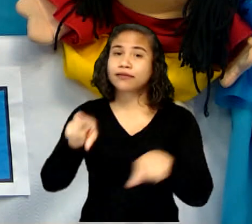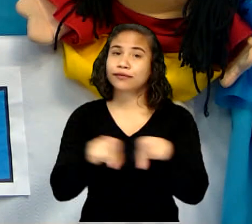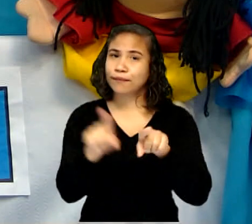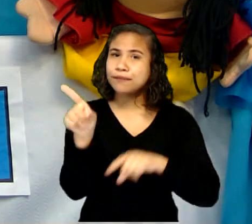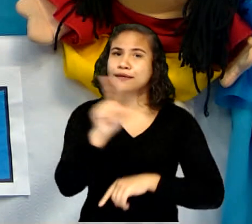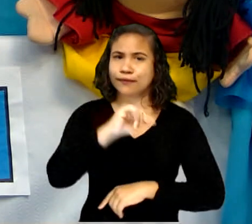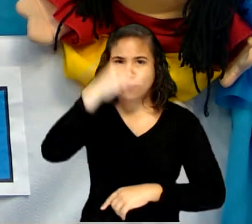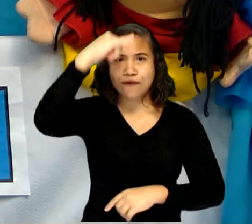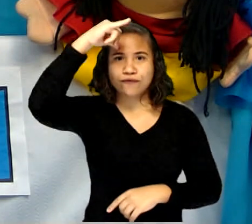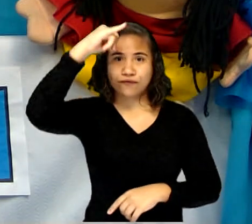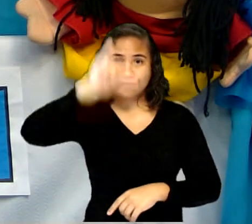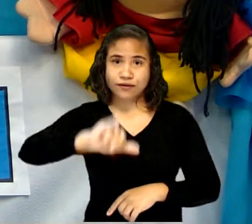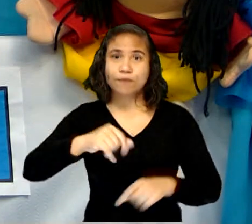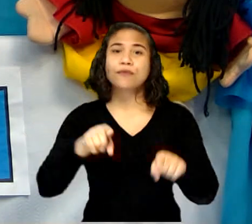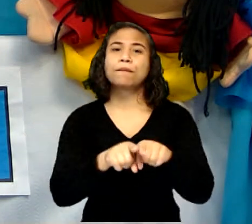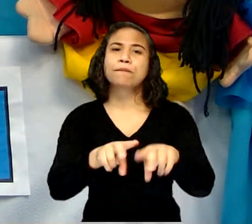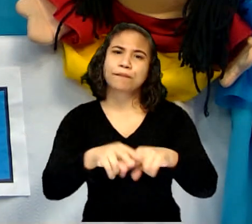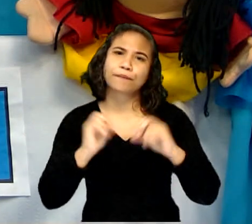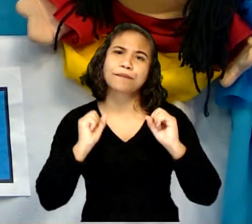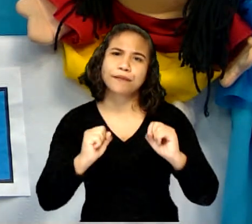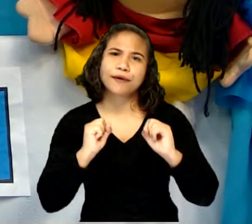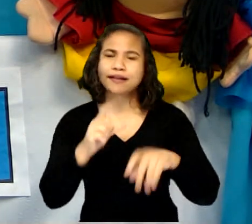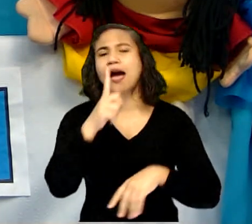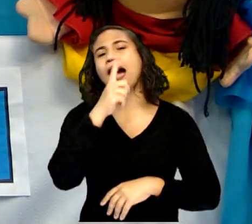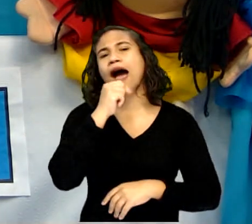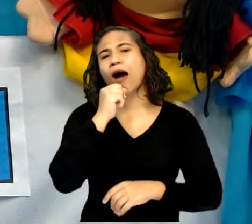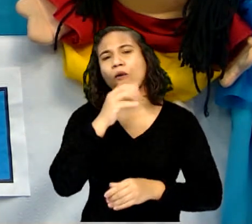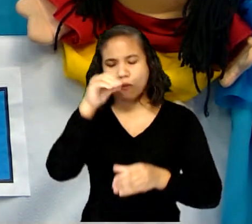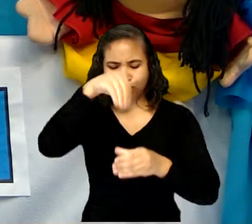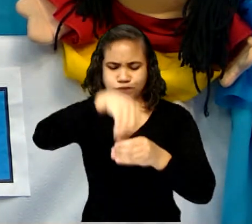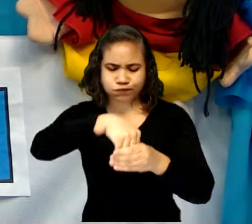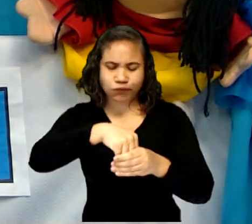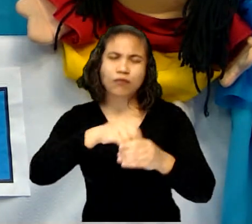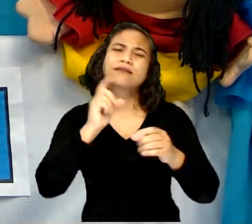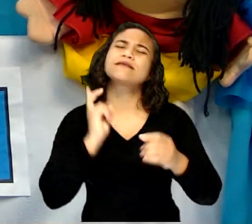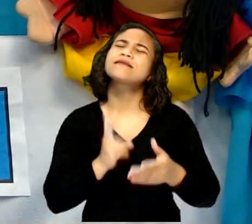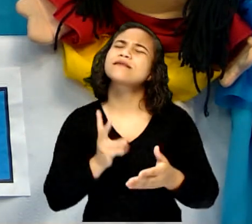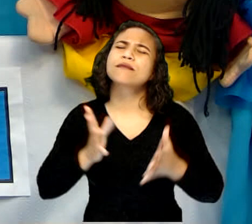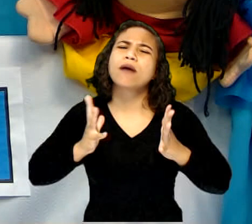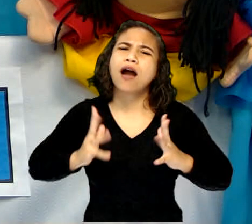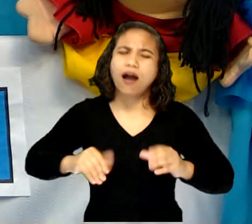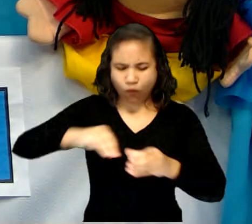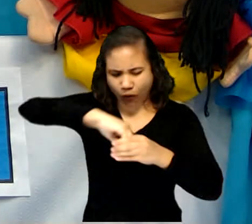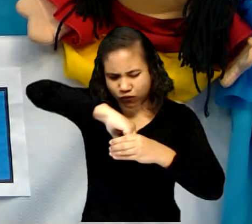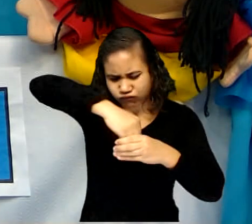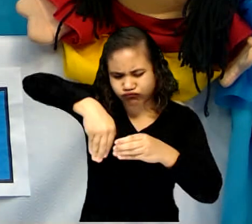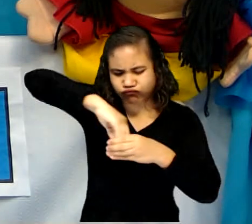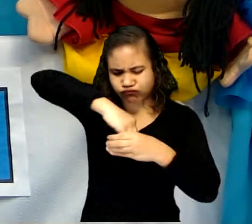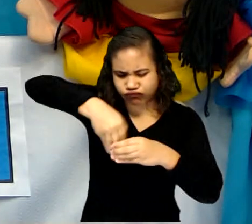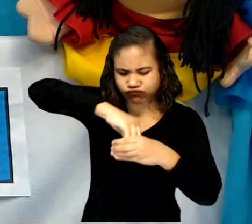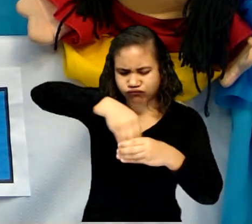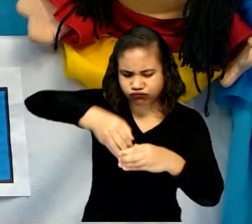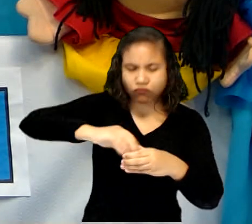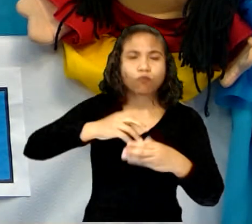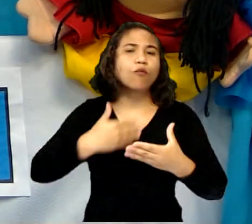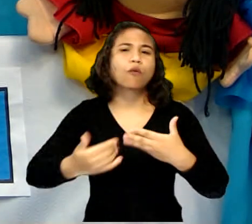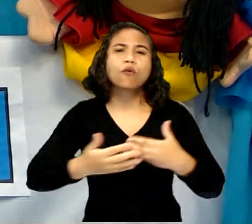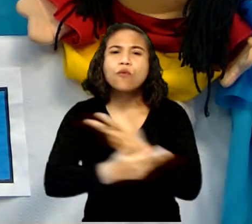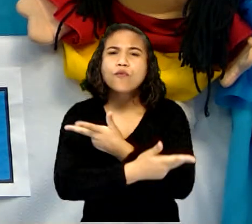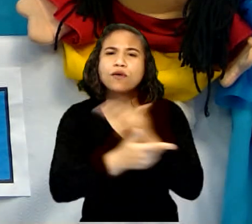lixo pode acumular água. Sempre lavar as caixas d'água, tonéis, tanques, jarras,